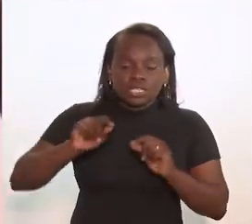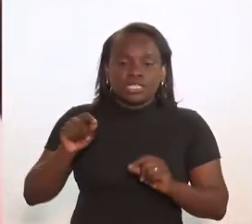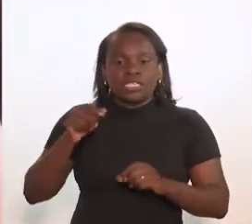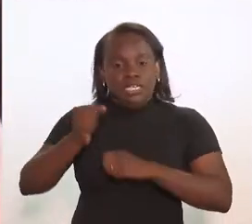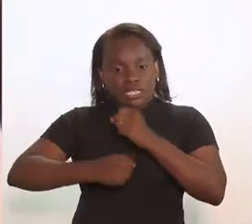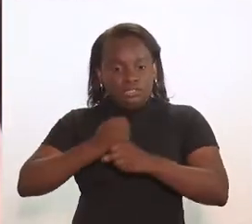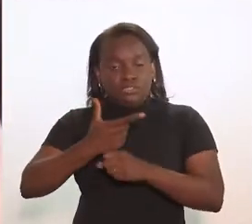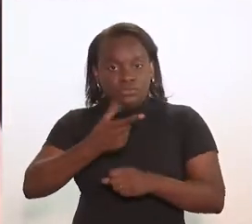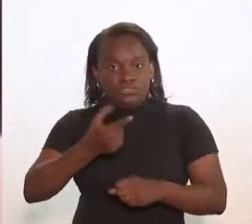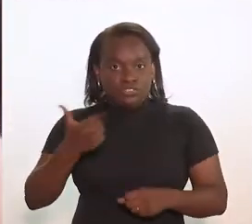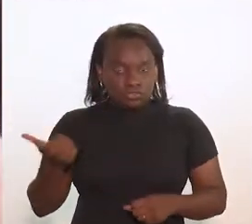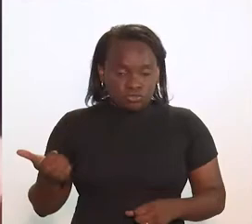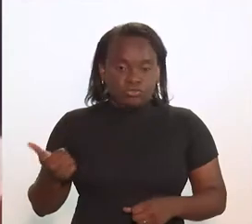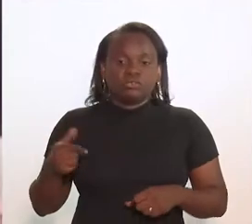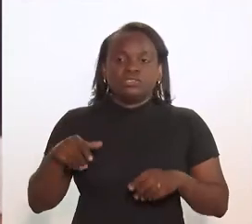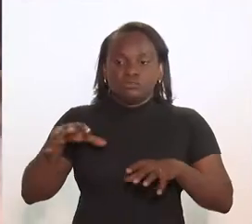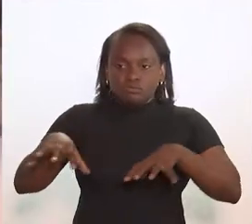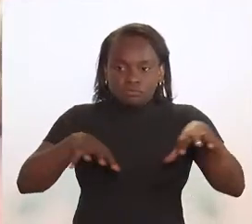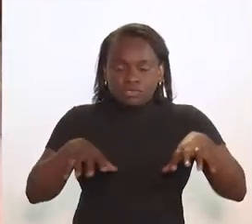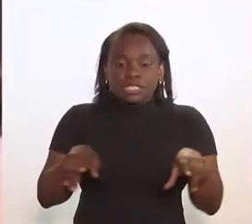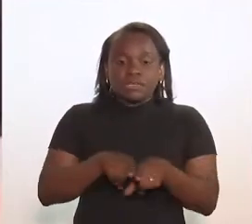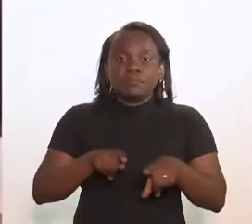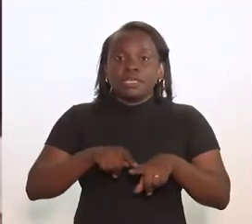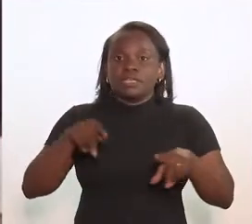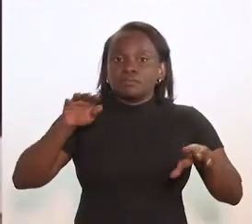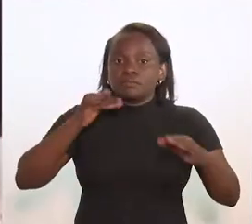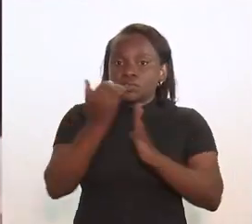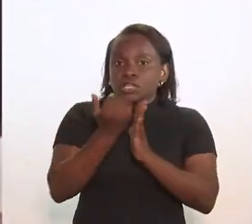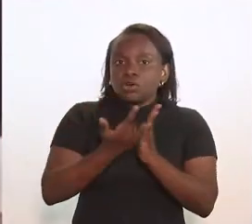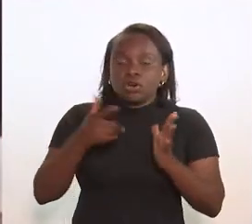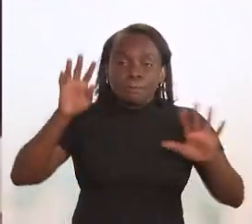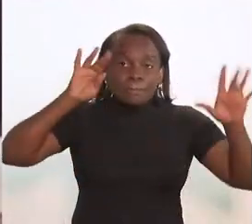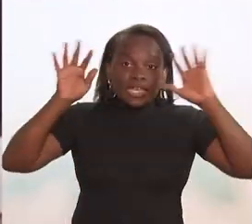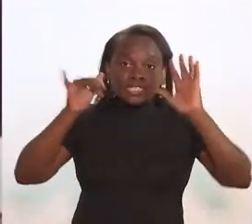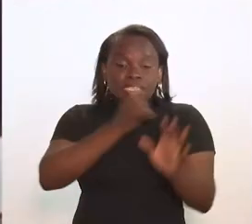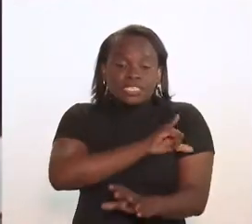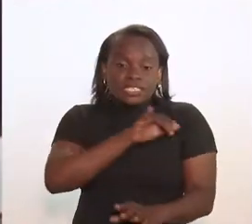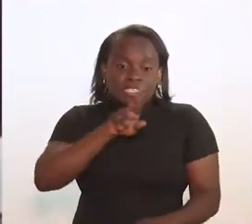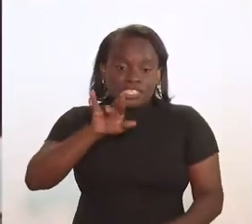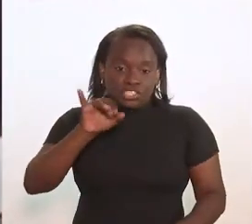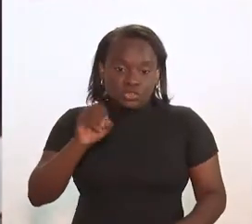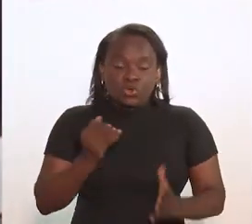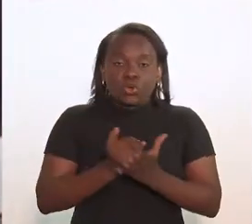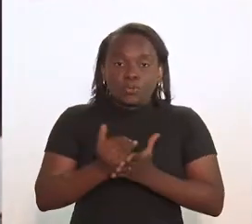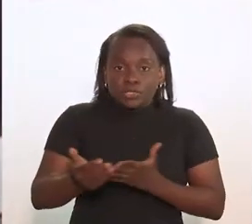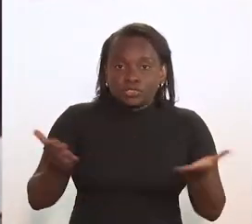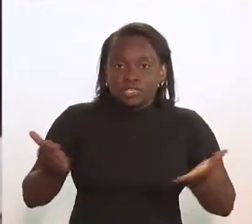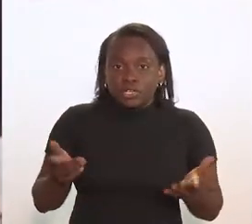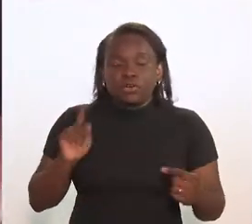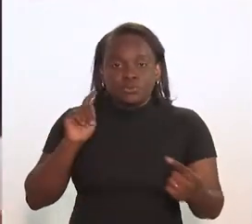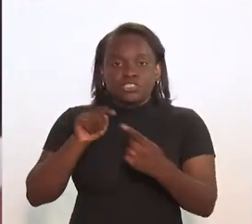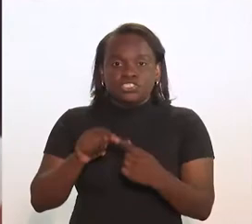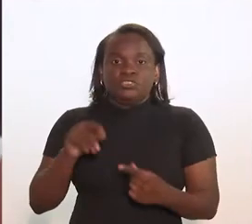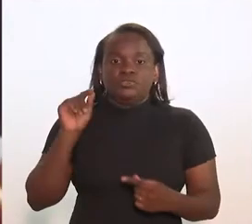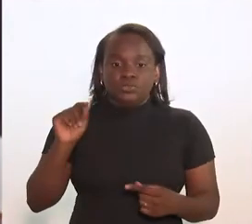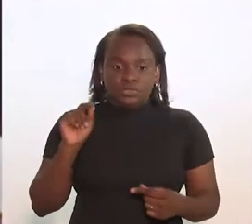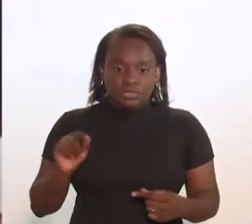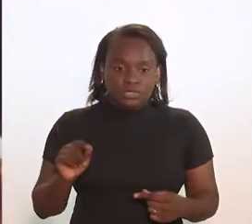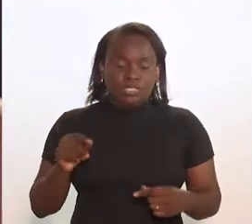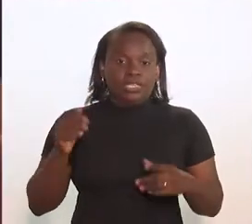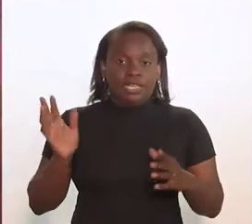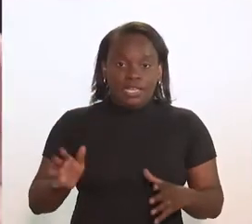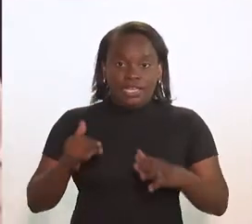regionalizadas para 2021. E um outro programa, que é o Pensa Rio, que está acontecendo desde o início do ano com esse objetivo,